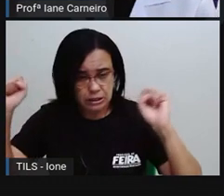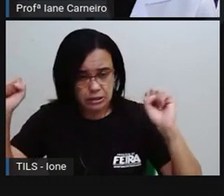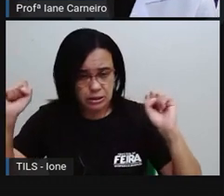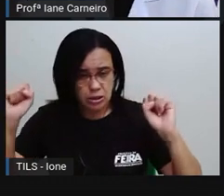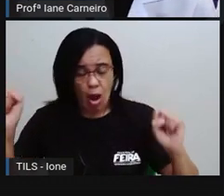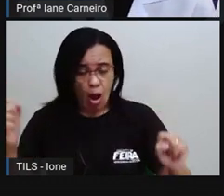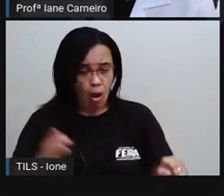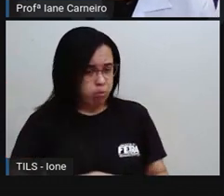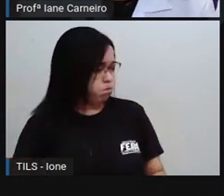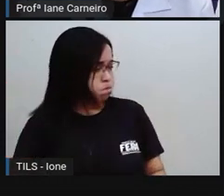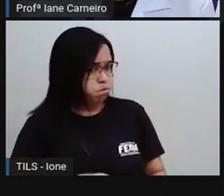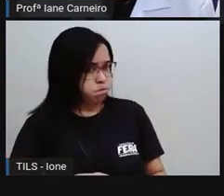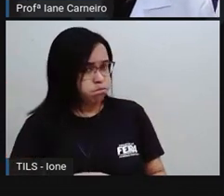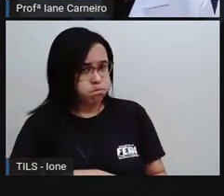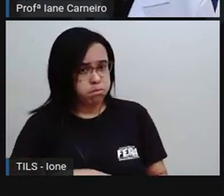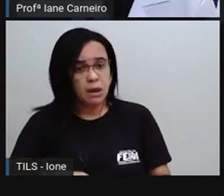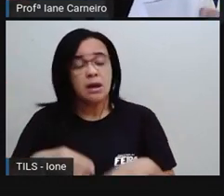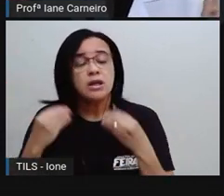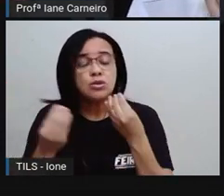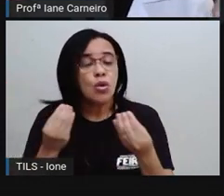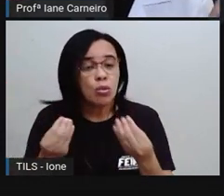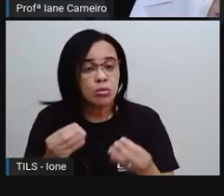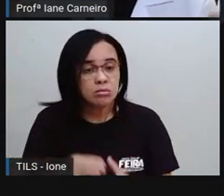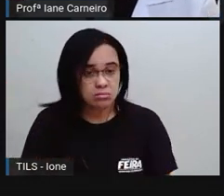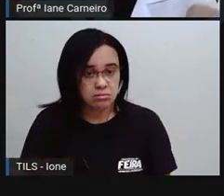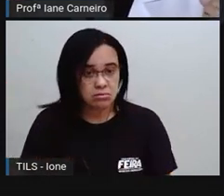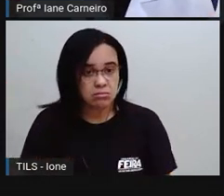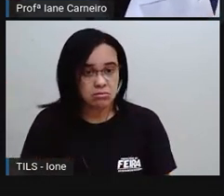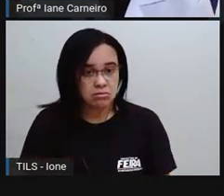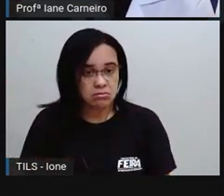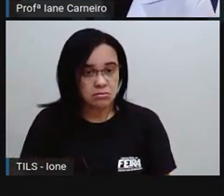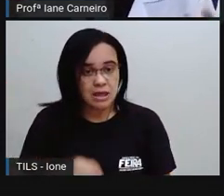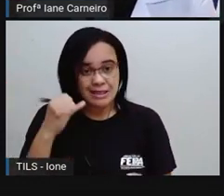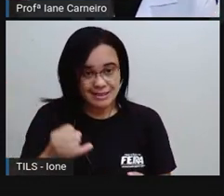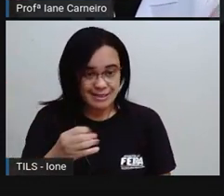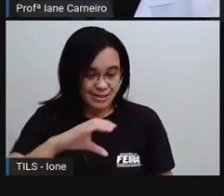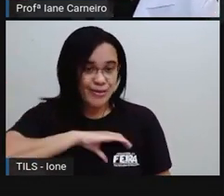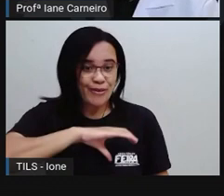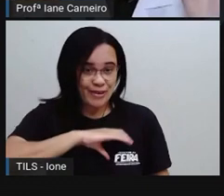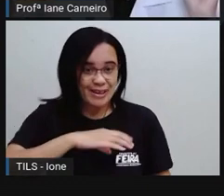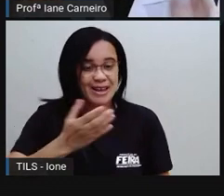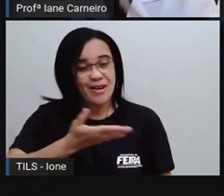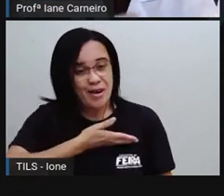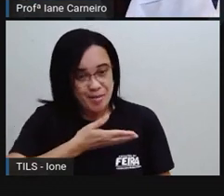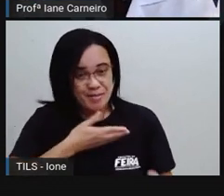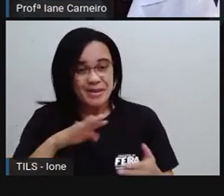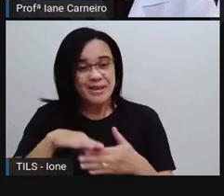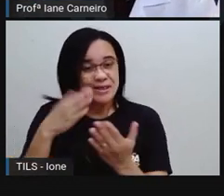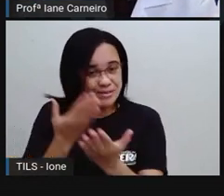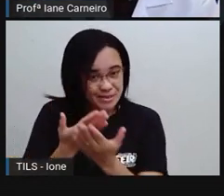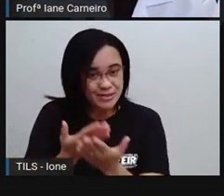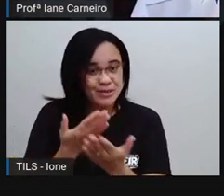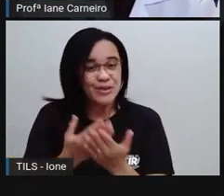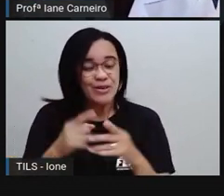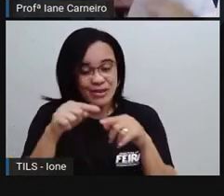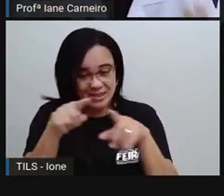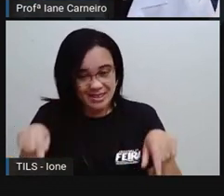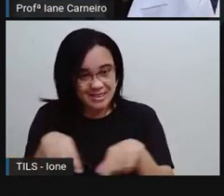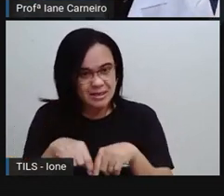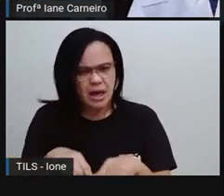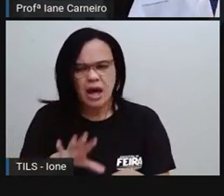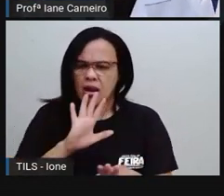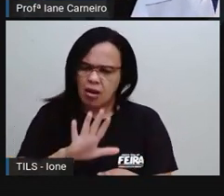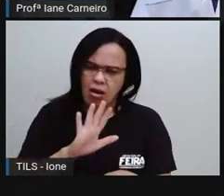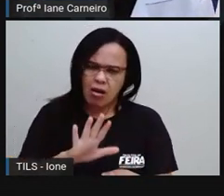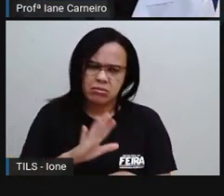gostaria que meu coleguinha ouvisse, então, quando eu estiver com raiva, eu vou falar, coleguinha, não, conversa comigo agora, não, por favor. Depois